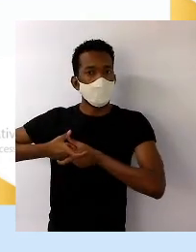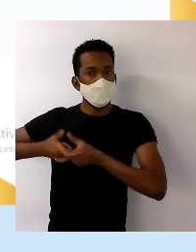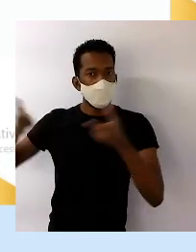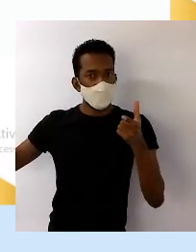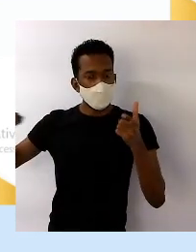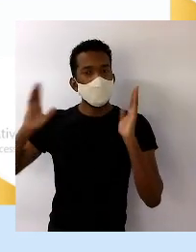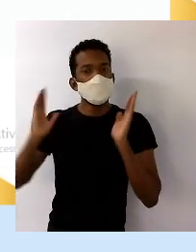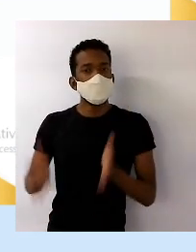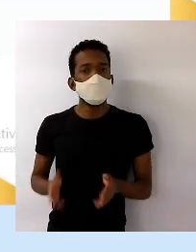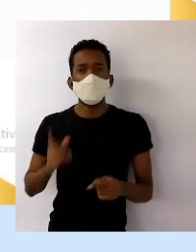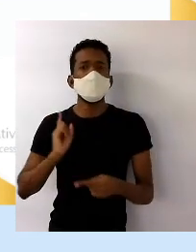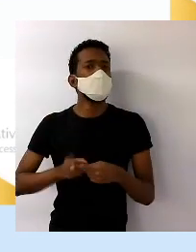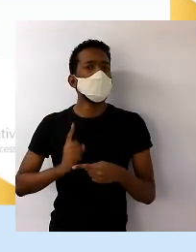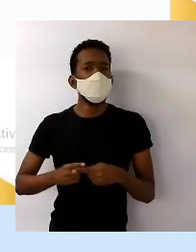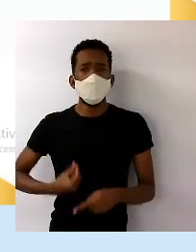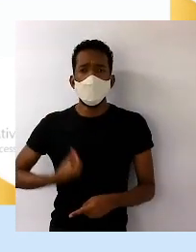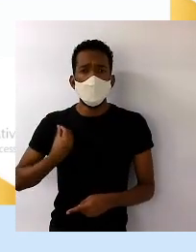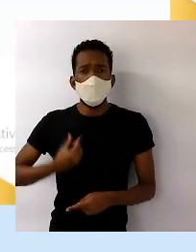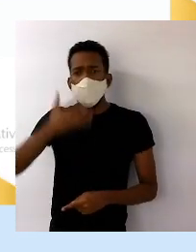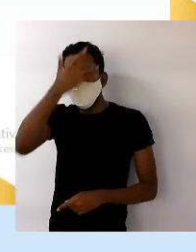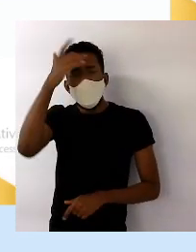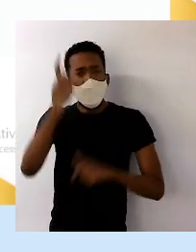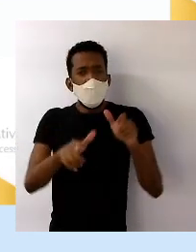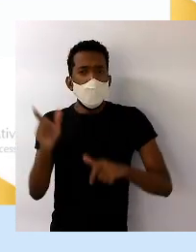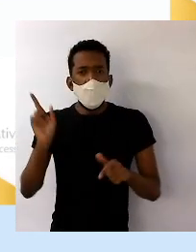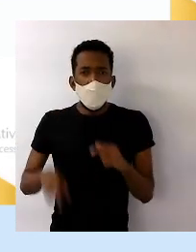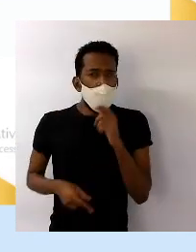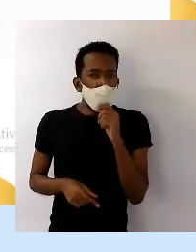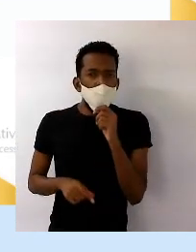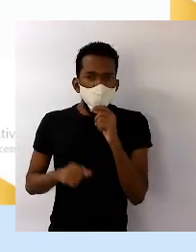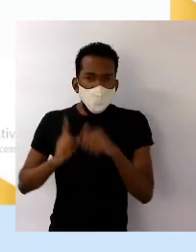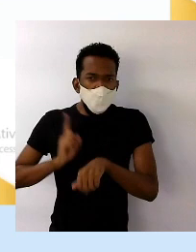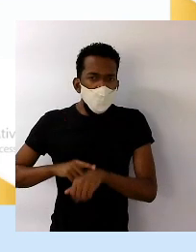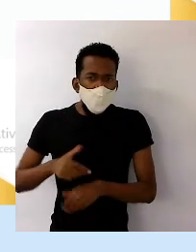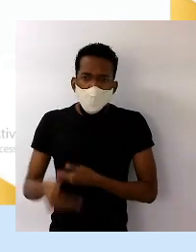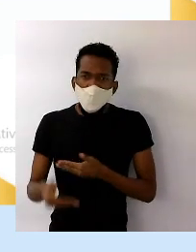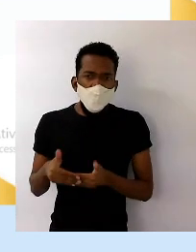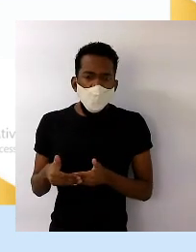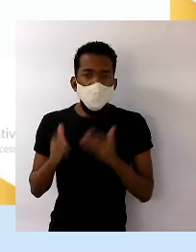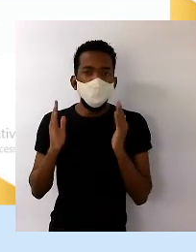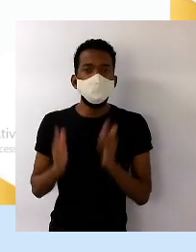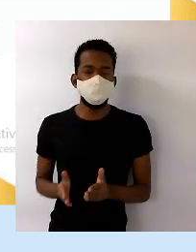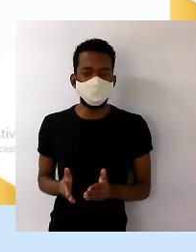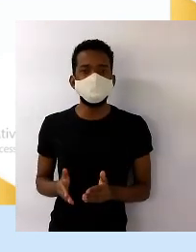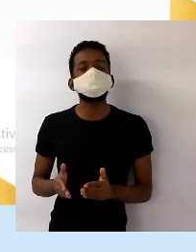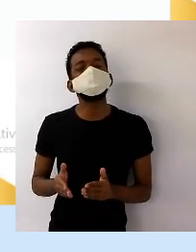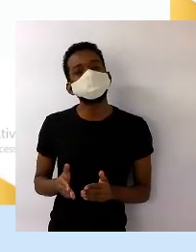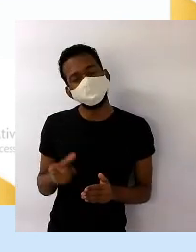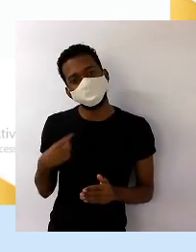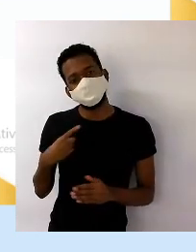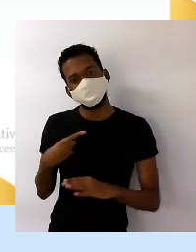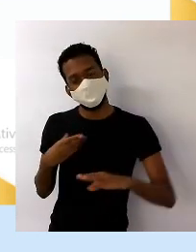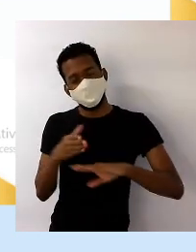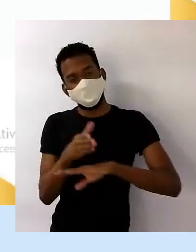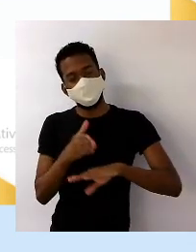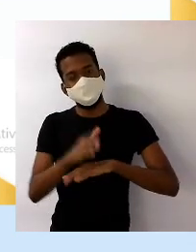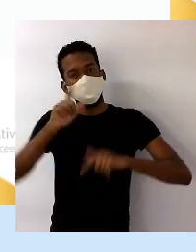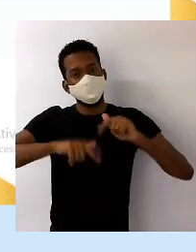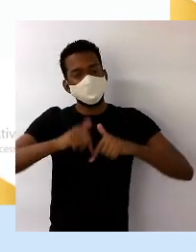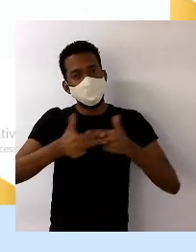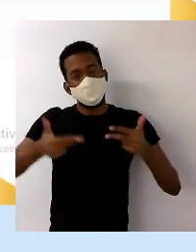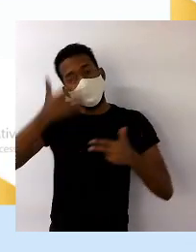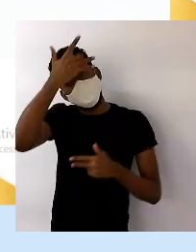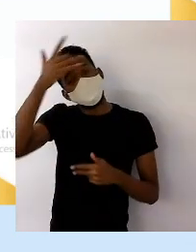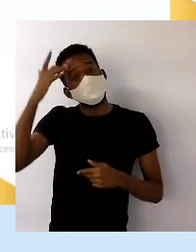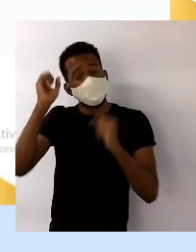Por quê? A expectativa de vida do pessoal era bem menor. O acesso aos meios que poderiam fazer as